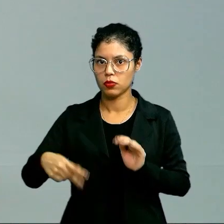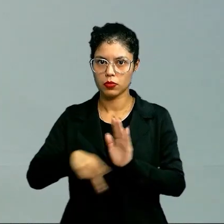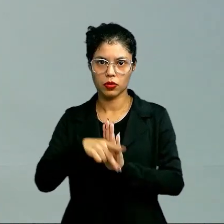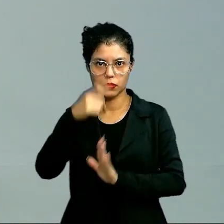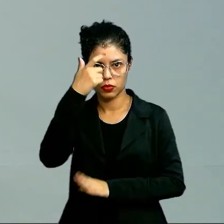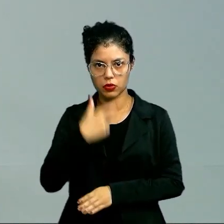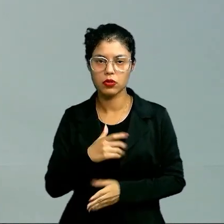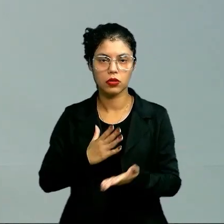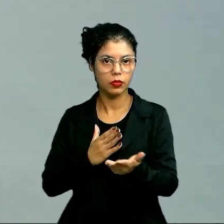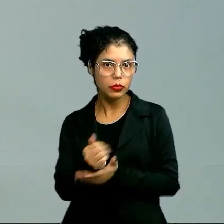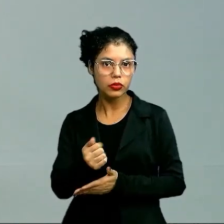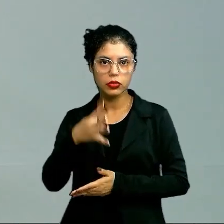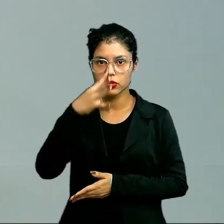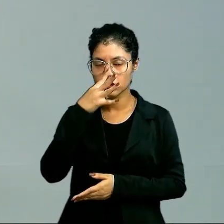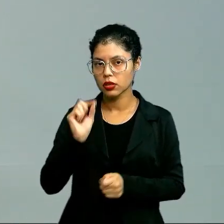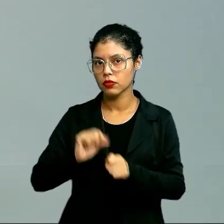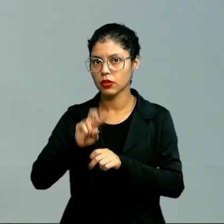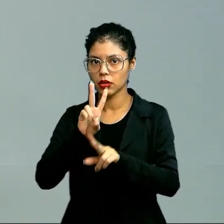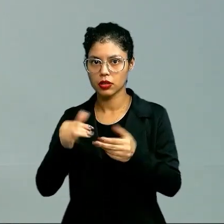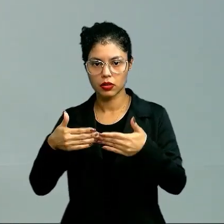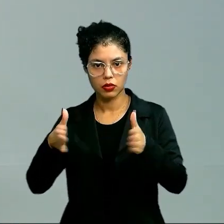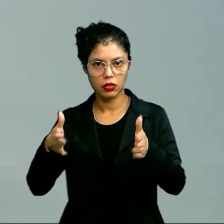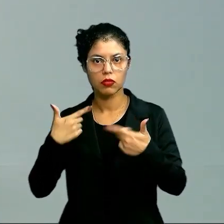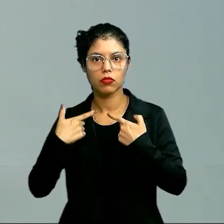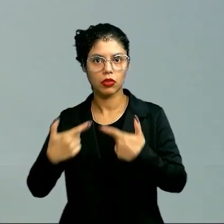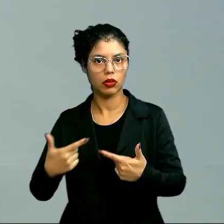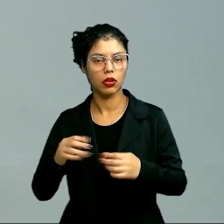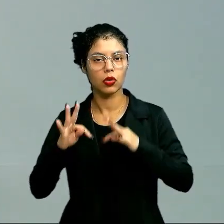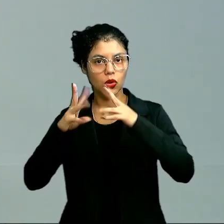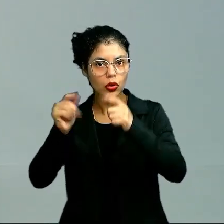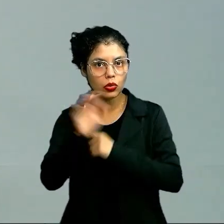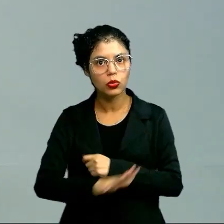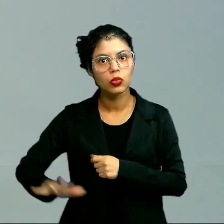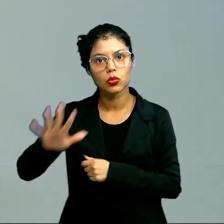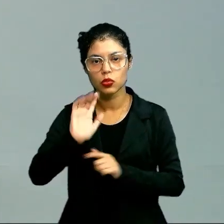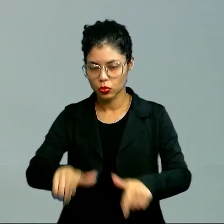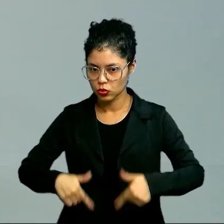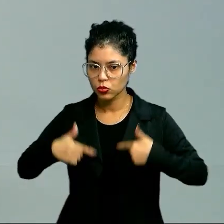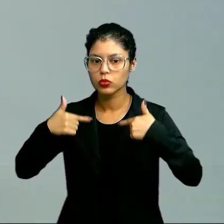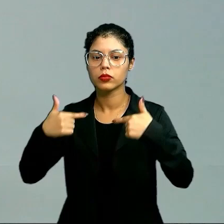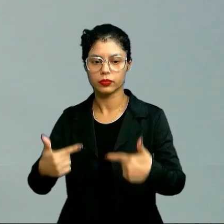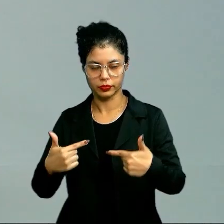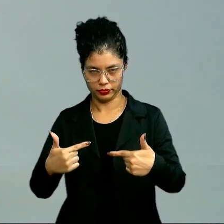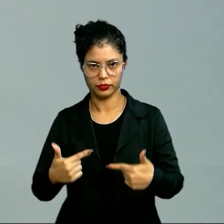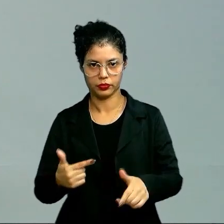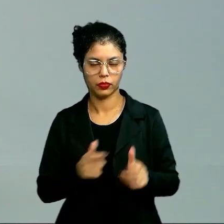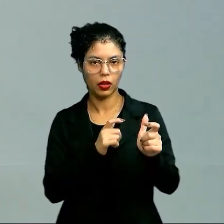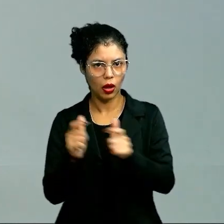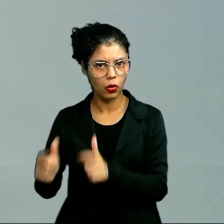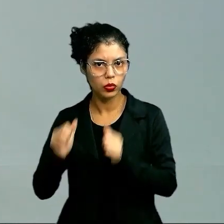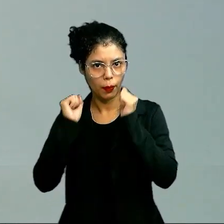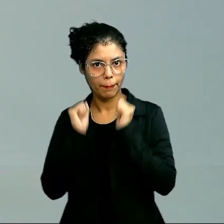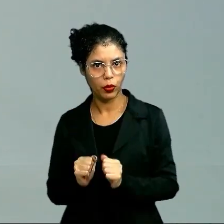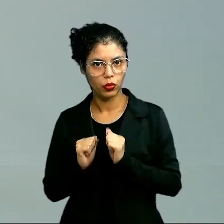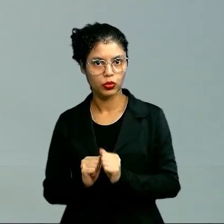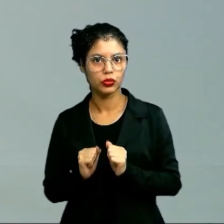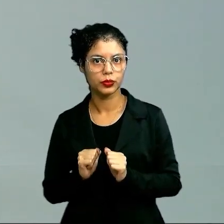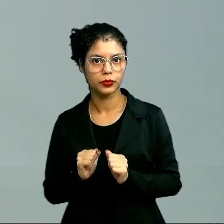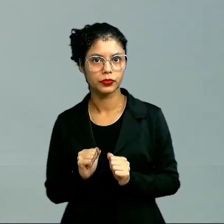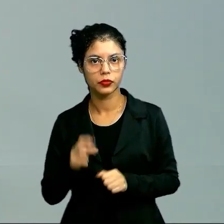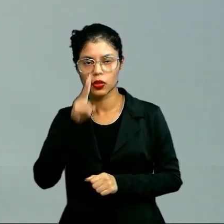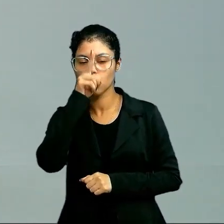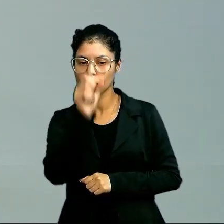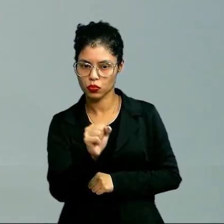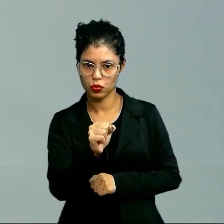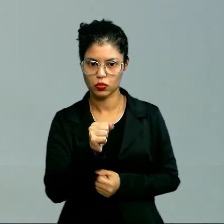porque na busca dos seus interesses ele vai abrir uma guerra onde todos vão lutar contra todos e onde pode sobrar apenas o mais